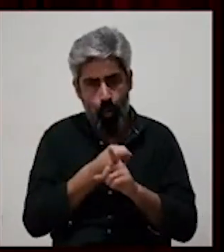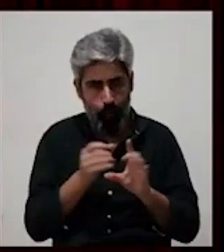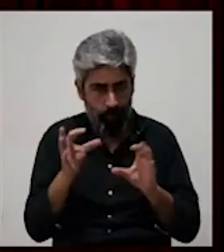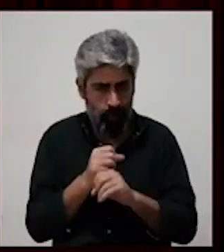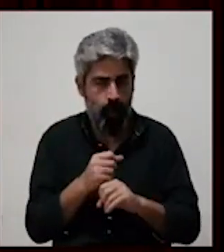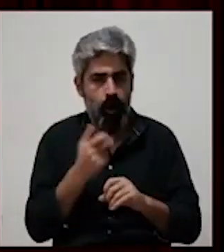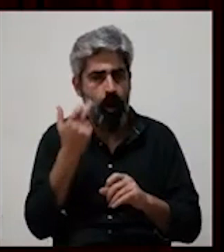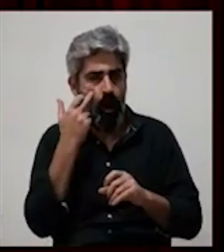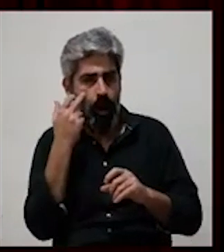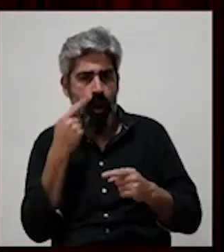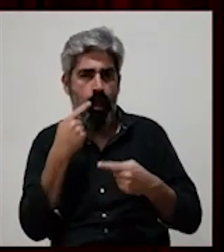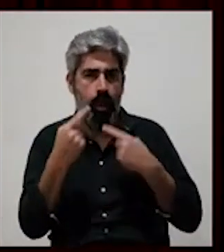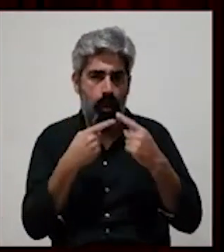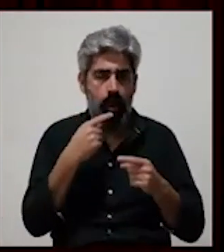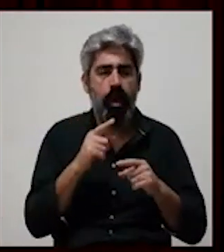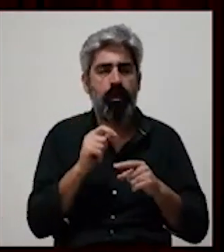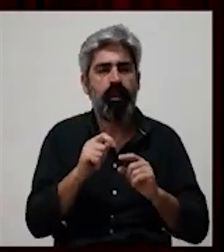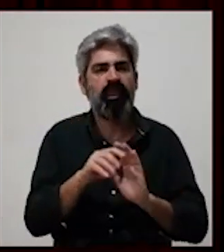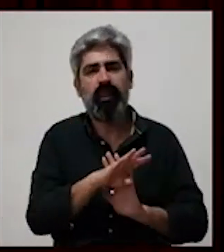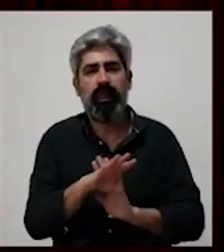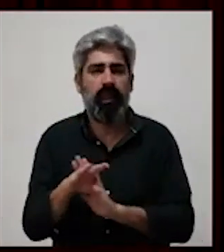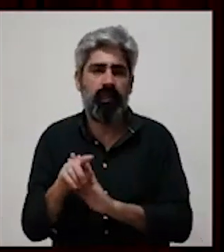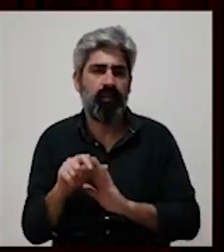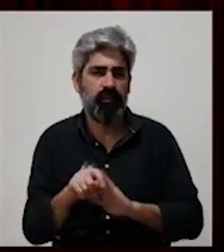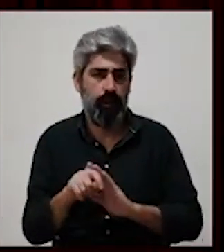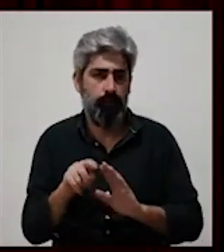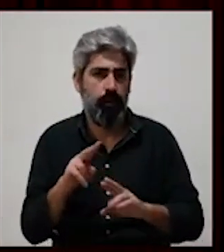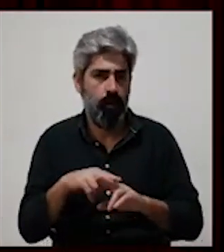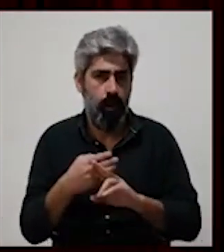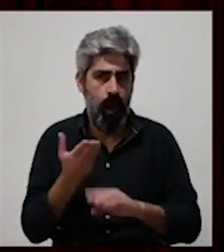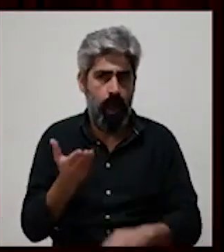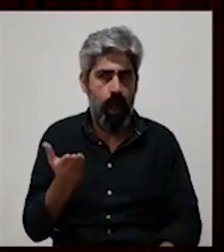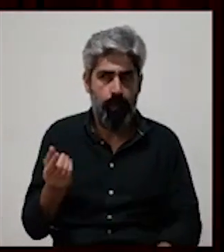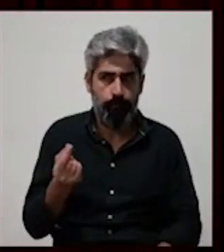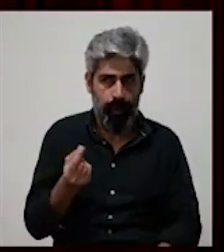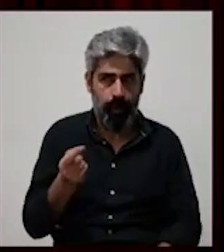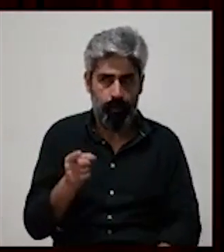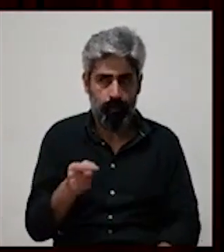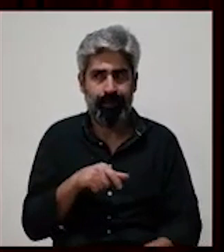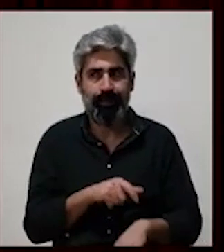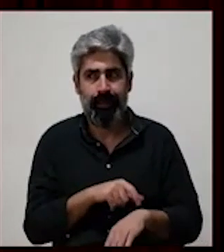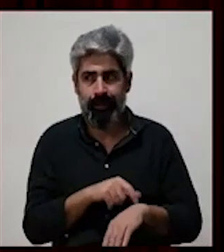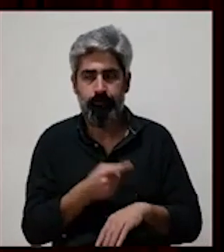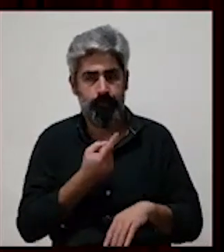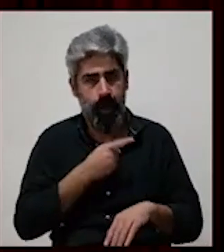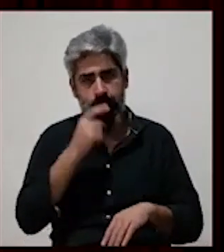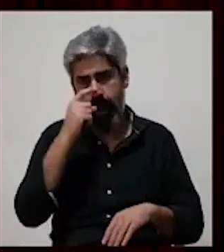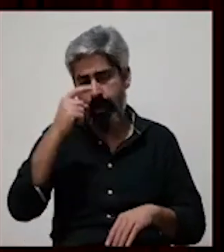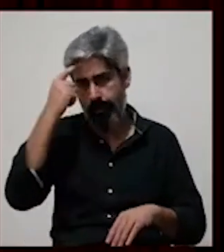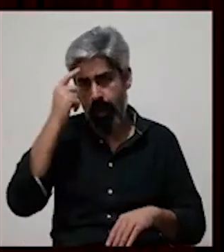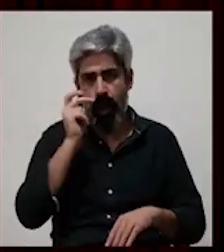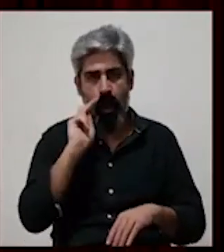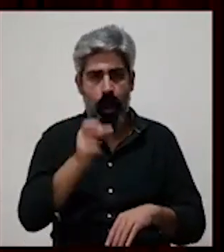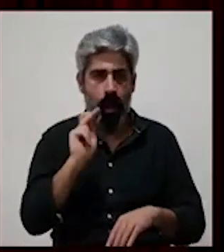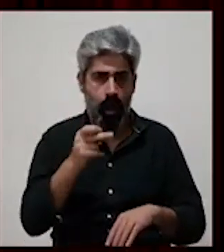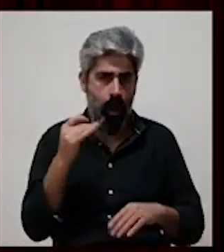os populistas e a extrema-direita. E eles andam perto. Este é também um tempo para lembrar aqueles que durante anos